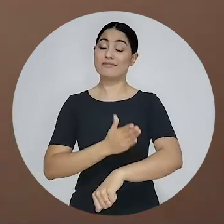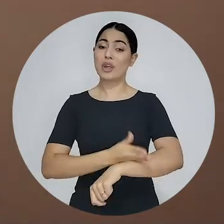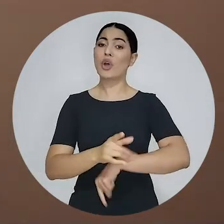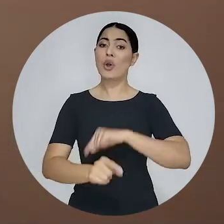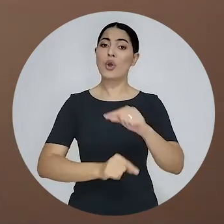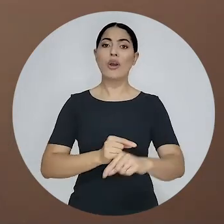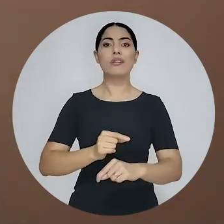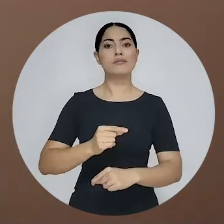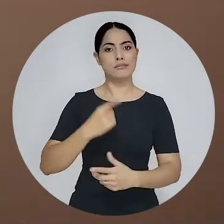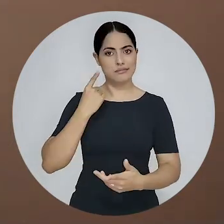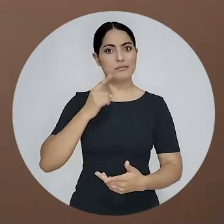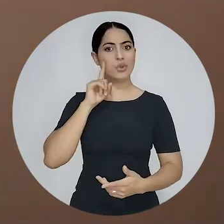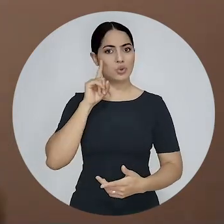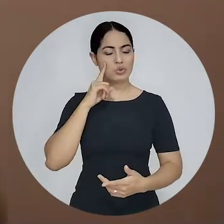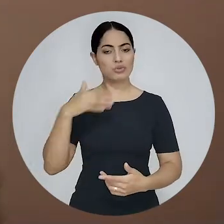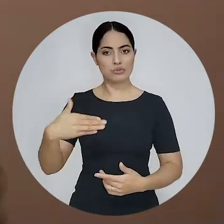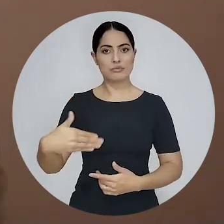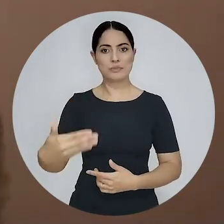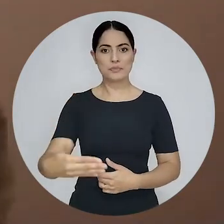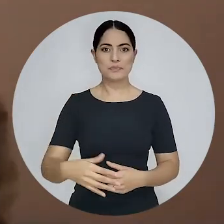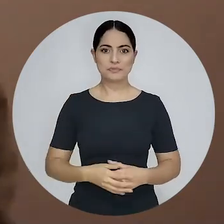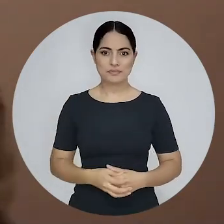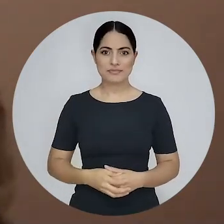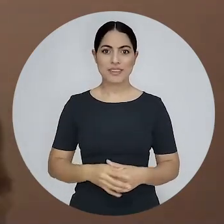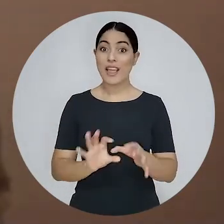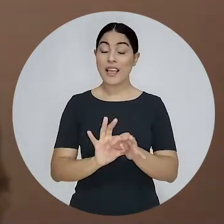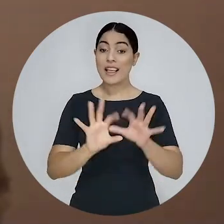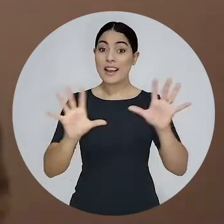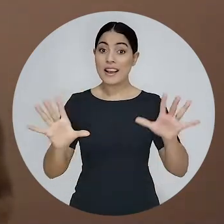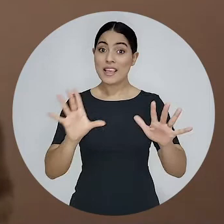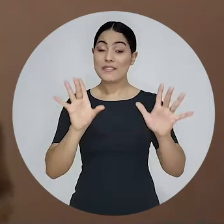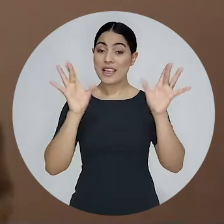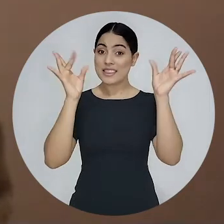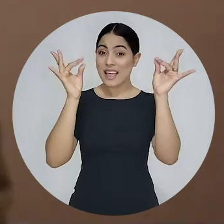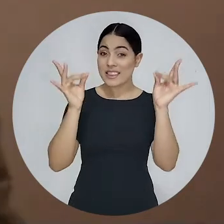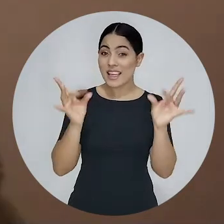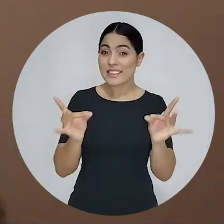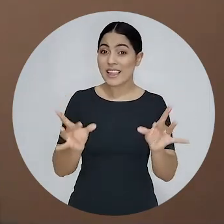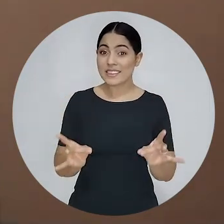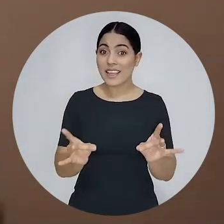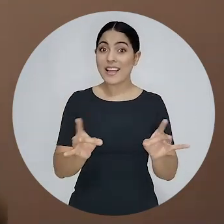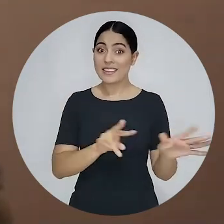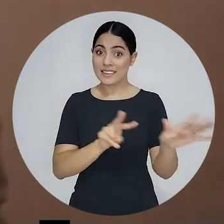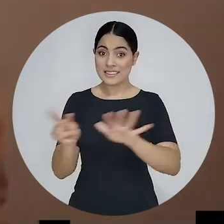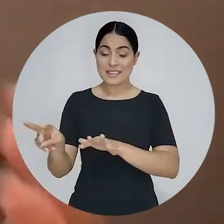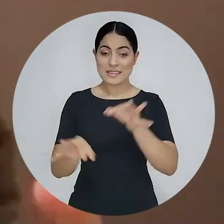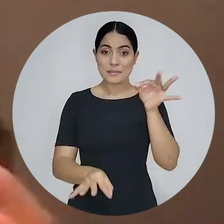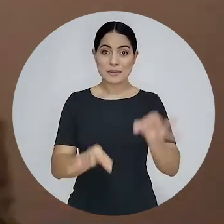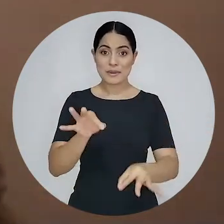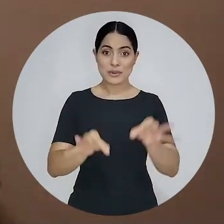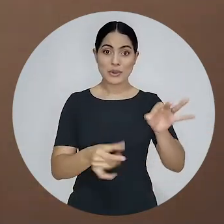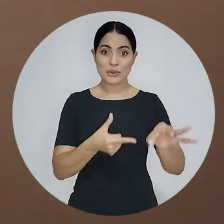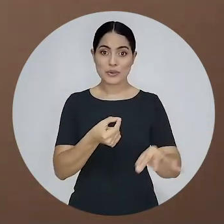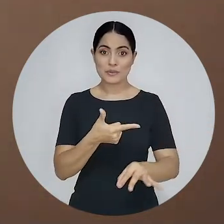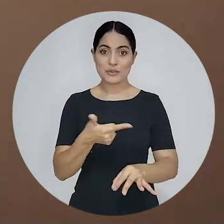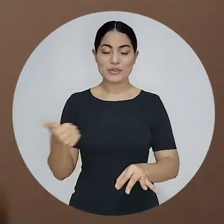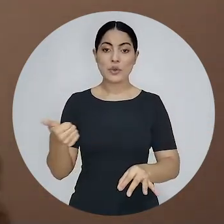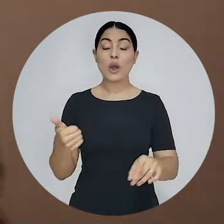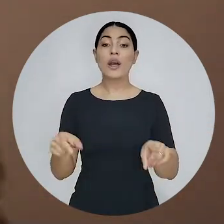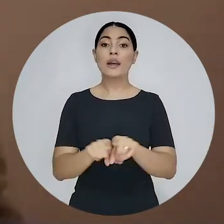vida, na prática dos advogados do dia a dia. Confira todos os detalhes da Semana Jurídica 2021